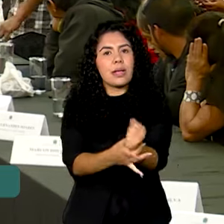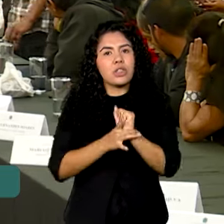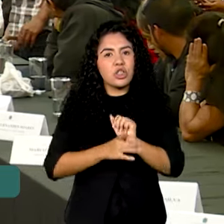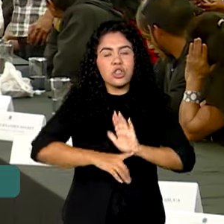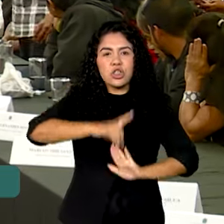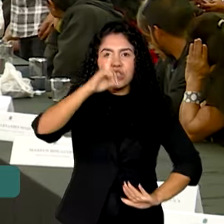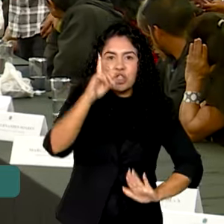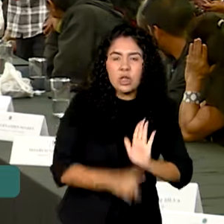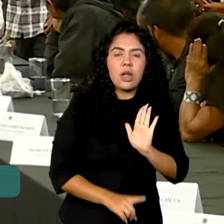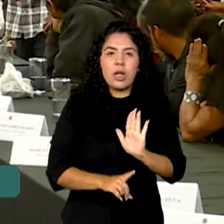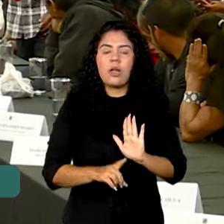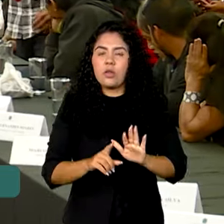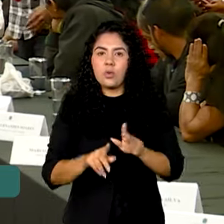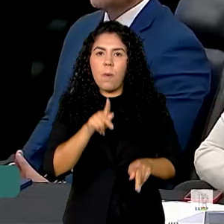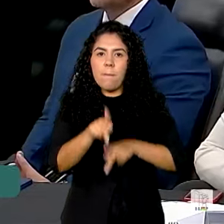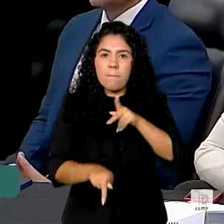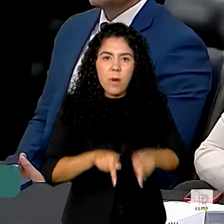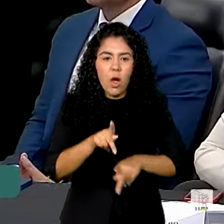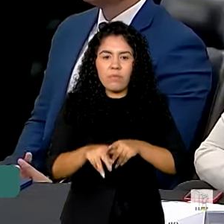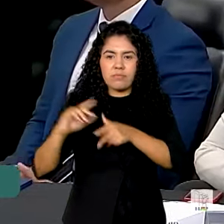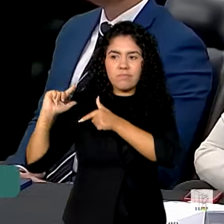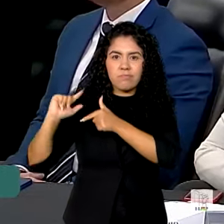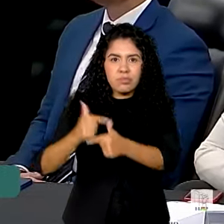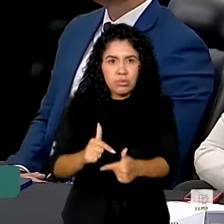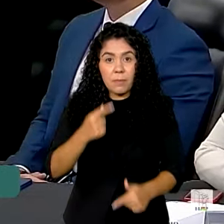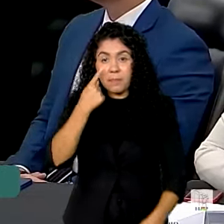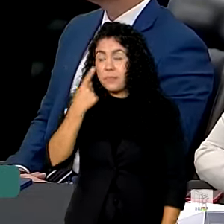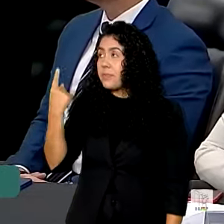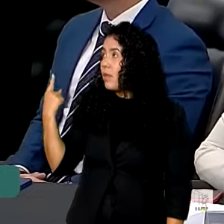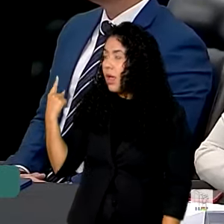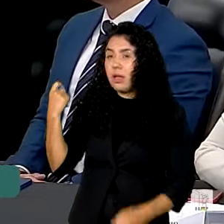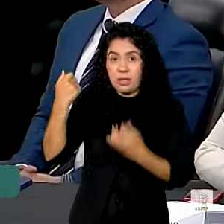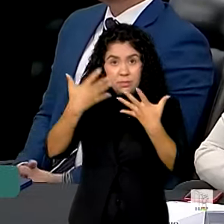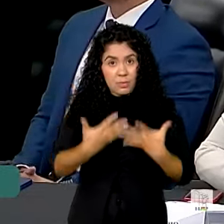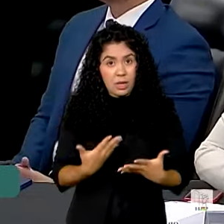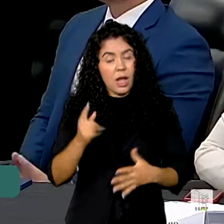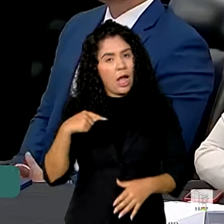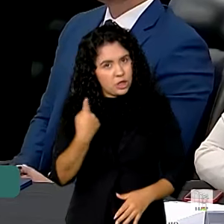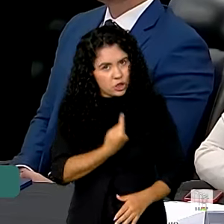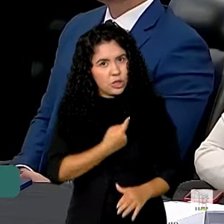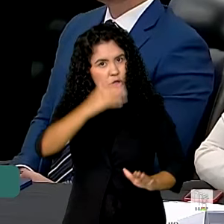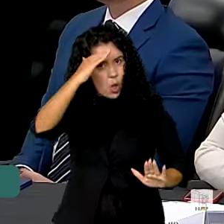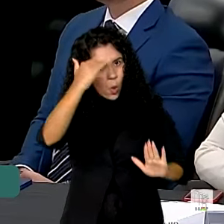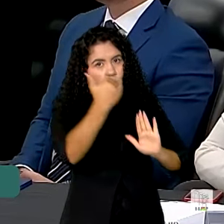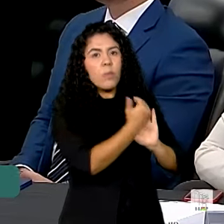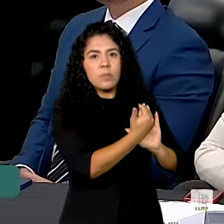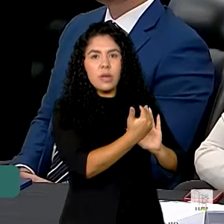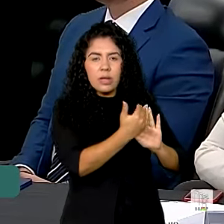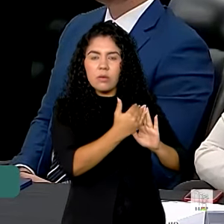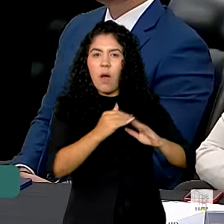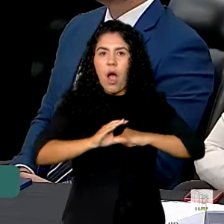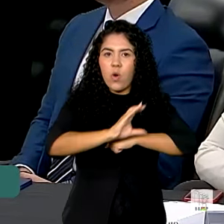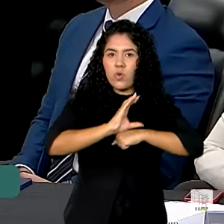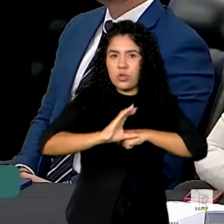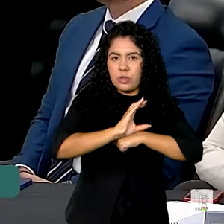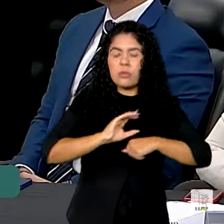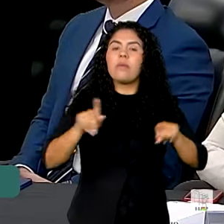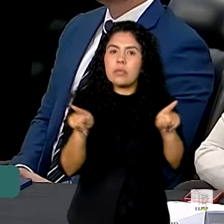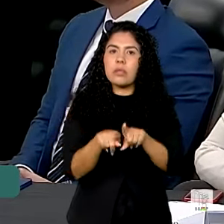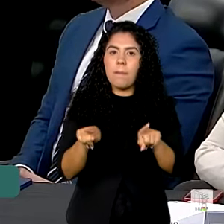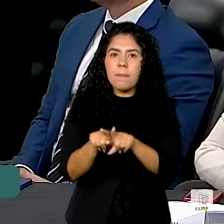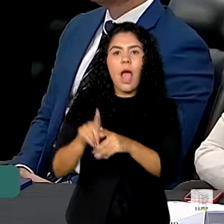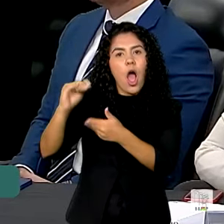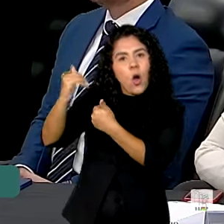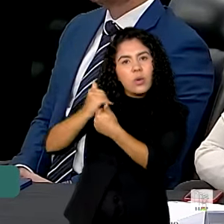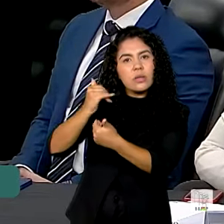direitos dos povos originários. Nós estamos cumprindo não só um dever constitucional, mas também uma orientação do